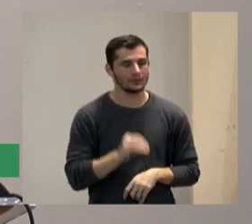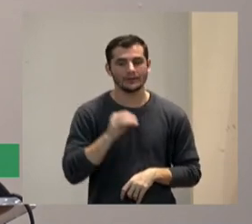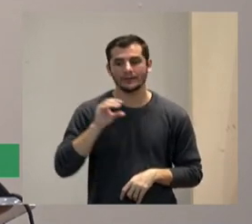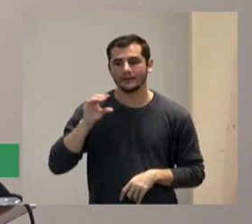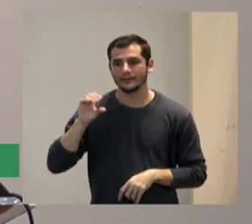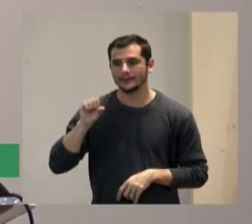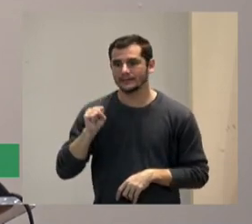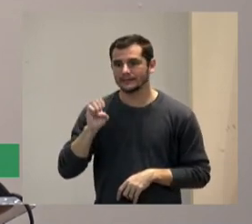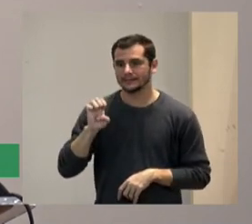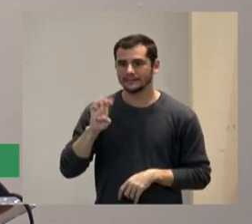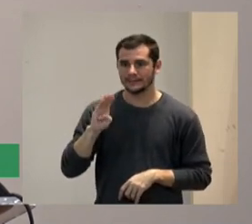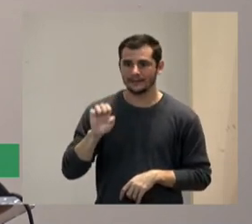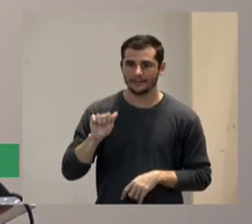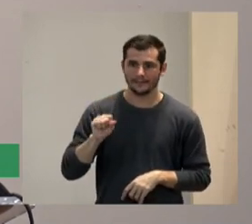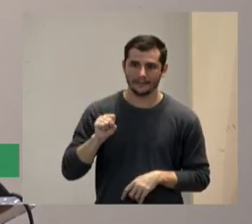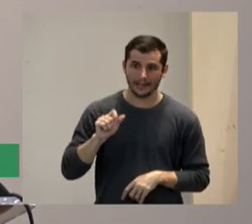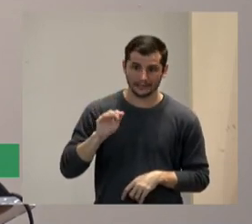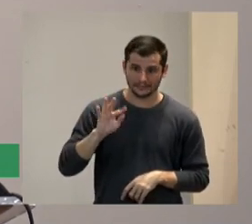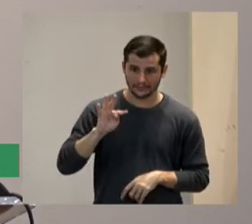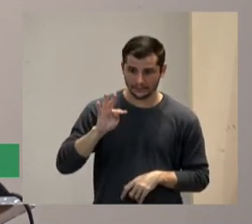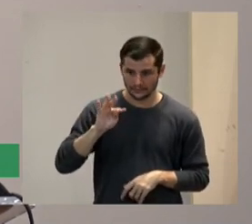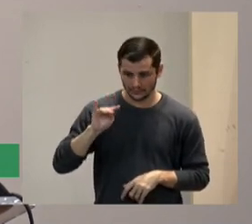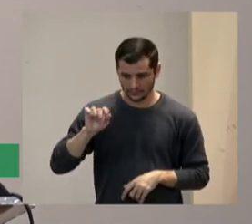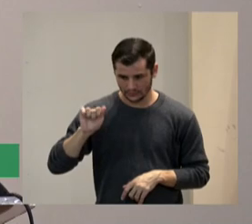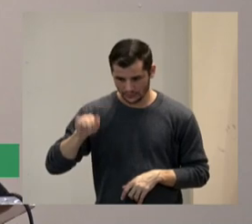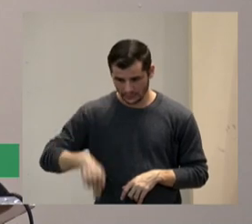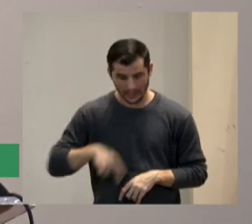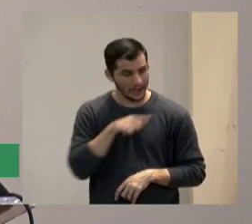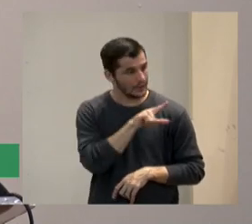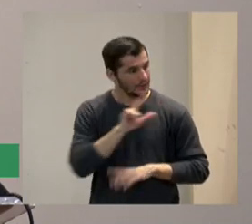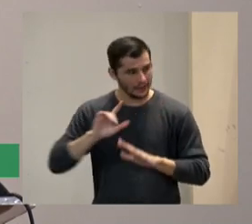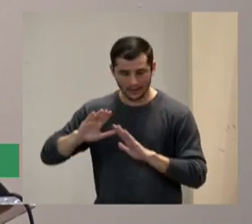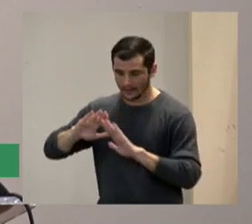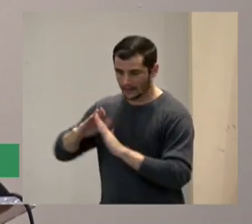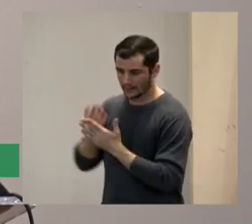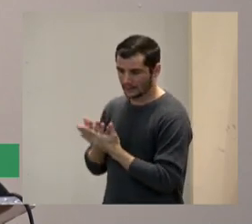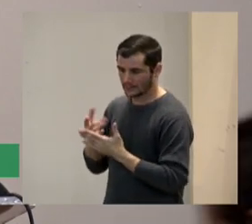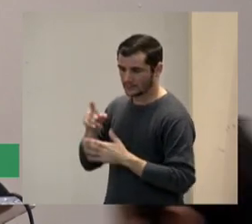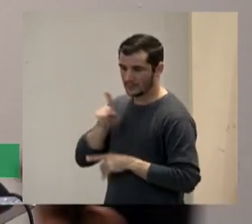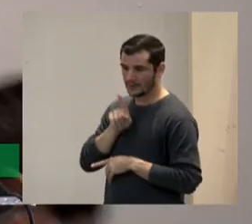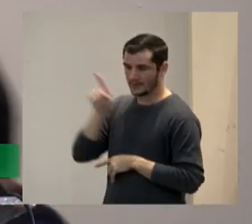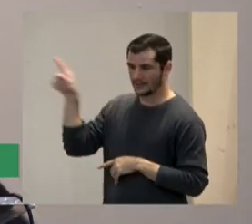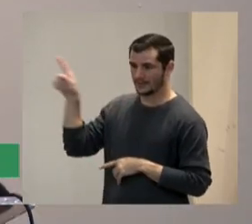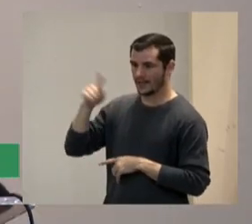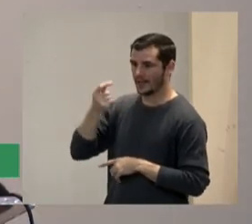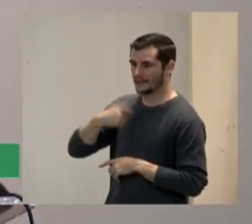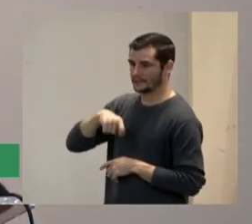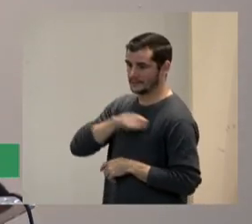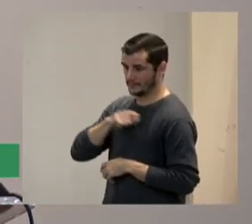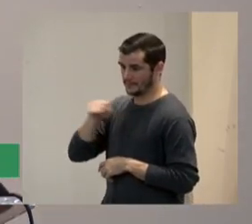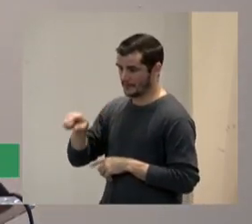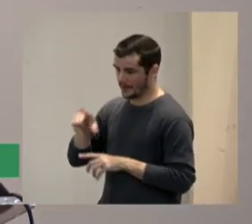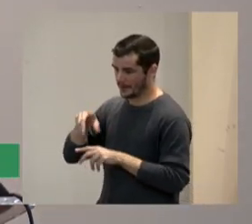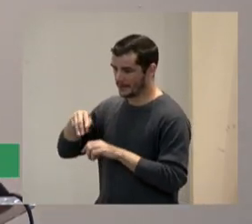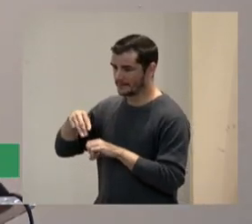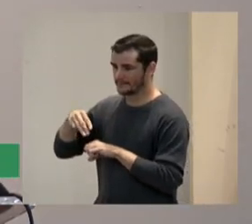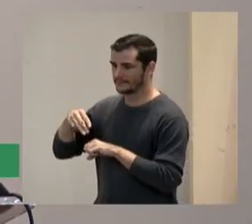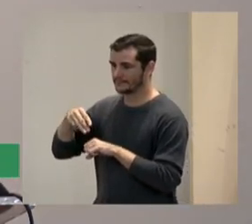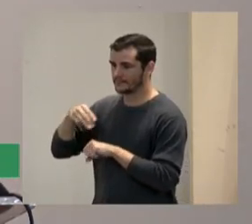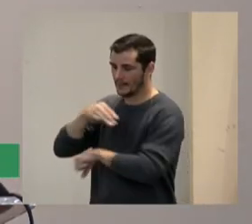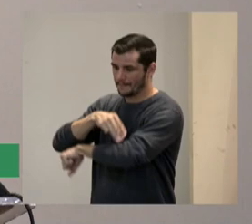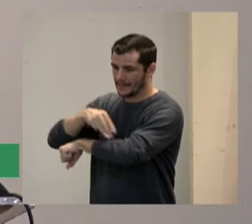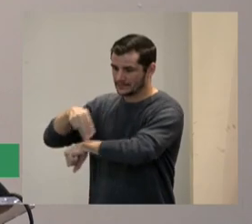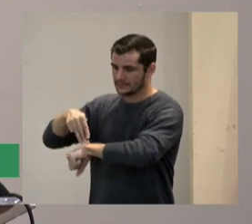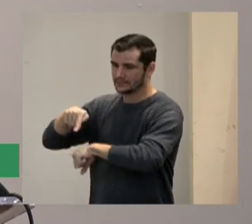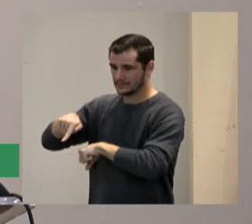Eladio Sebastian é graduado pela escola de magistério de Guadalajara Espanha em ciências da educação